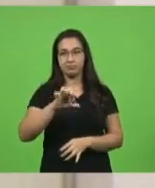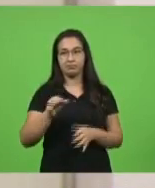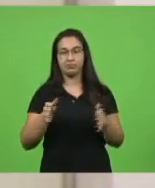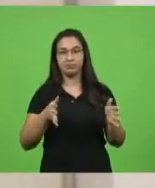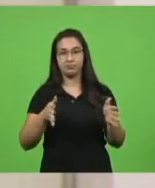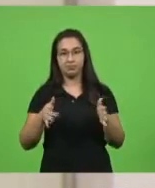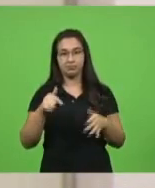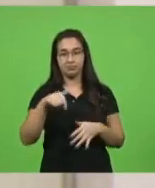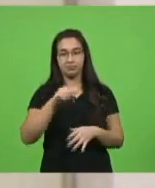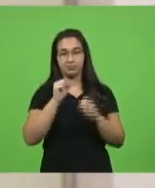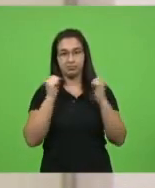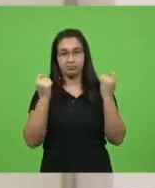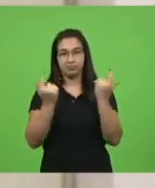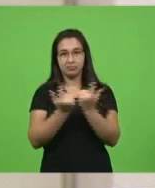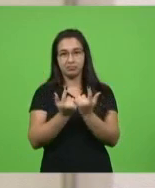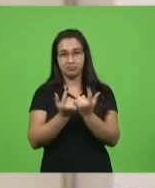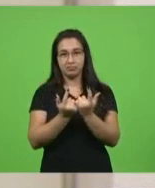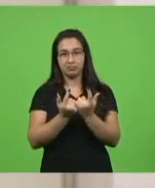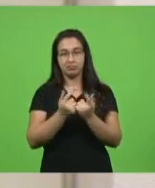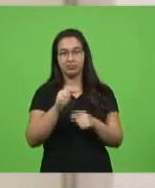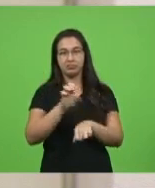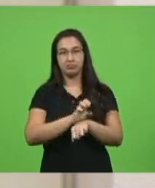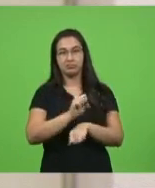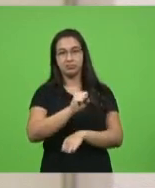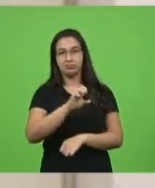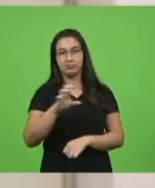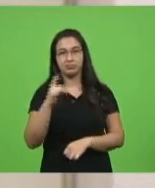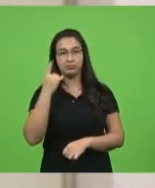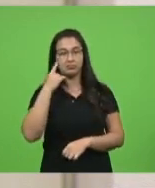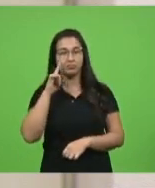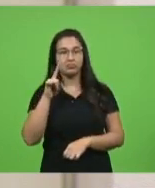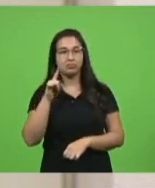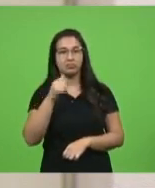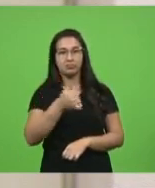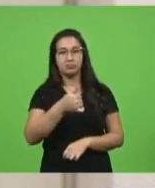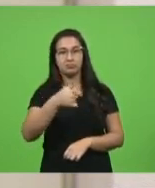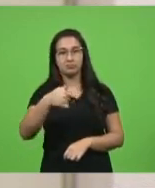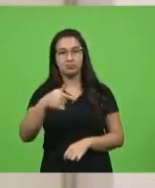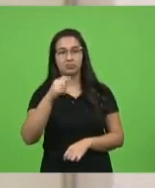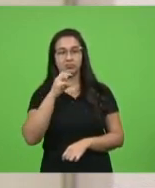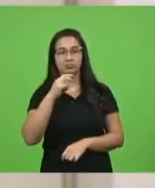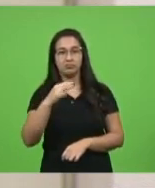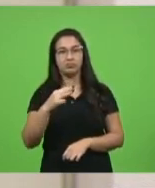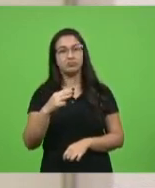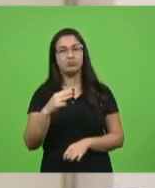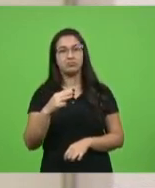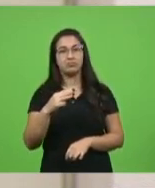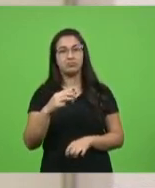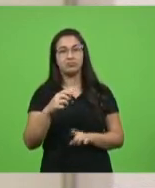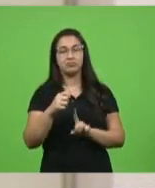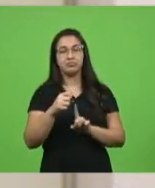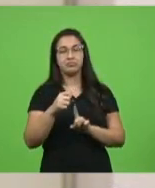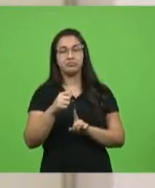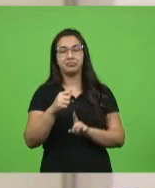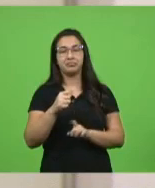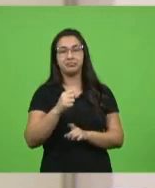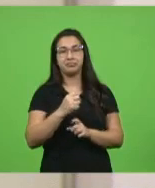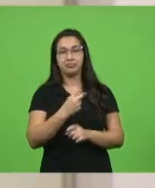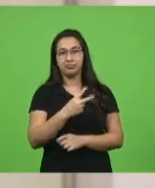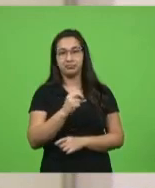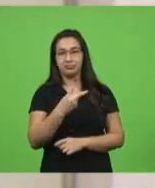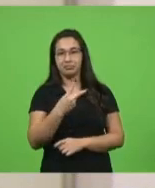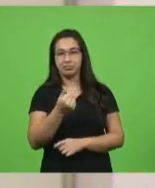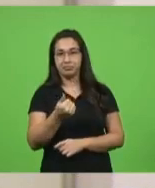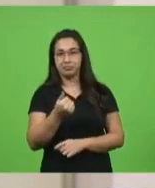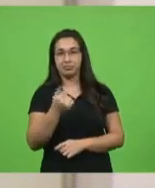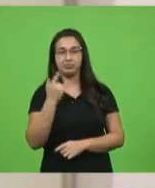da Assembleia Legislativa do Estado de Santa Catarina, realizada em 17 de março de 2021. Presidência, deputado Mauro de